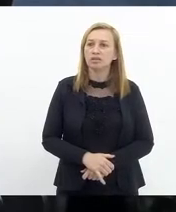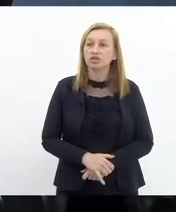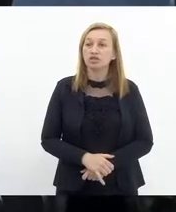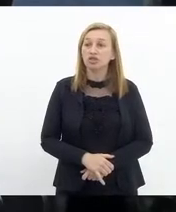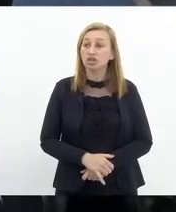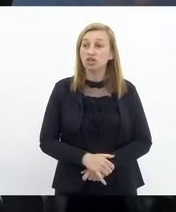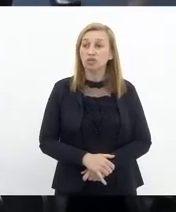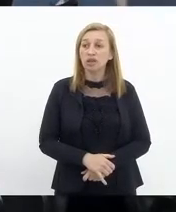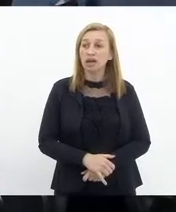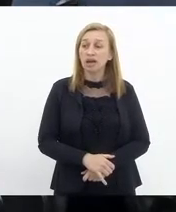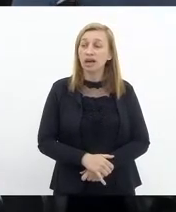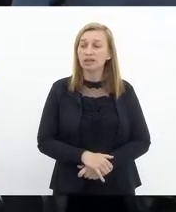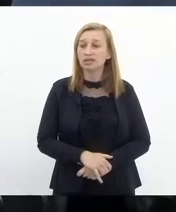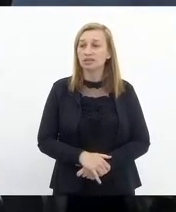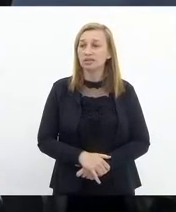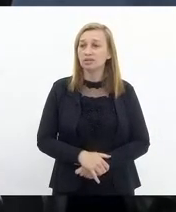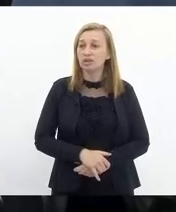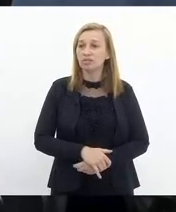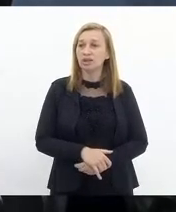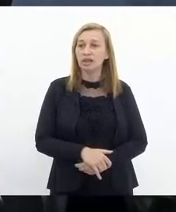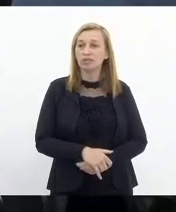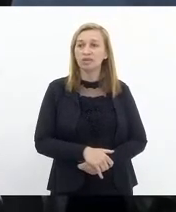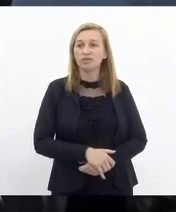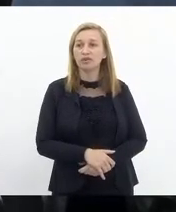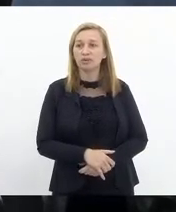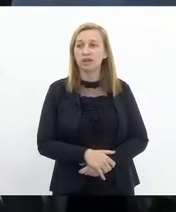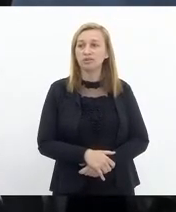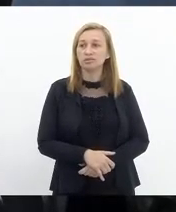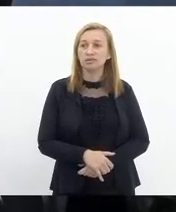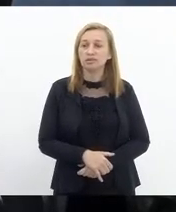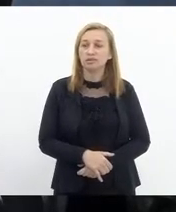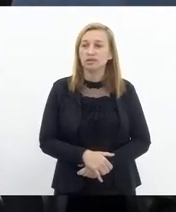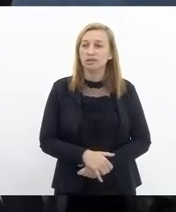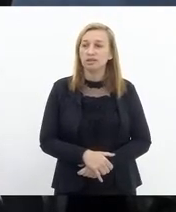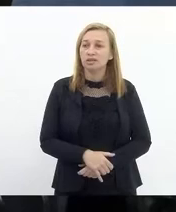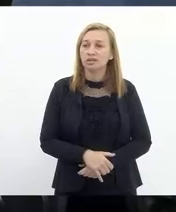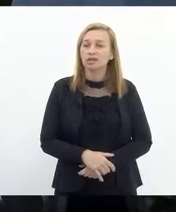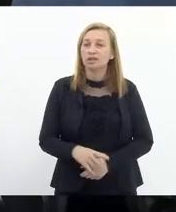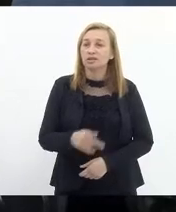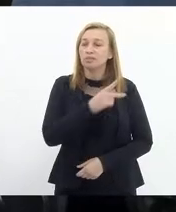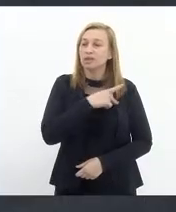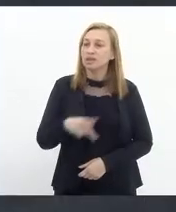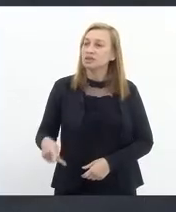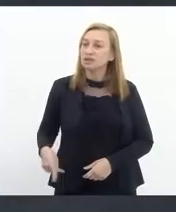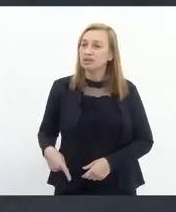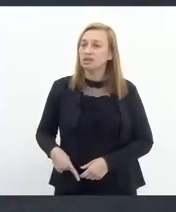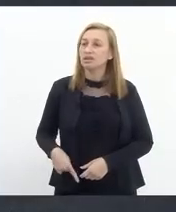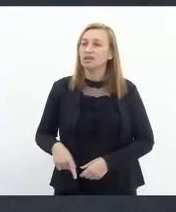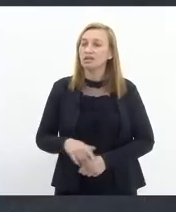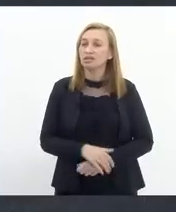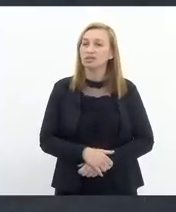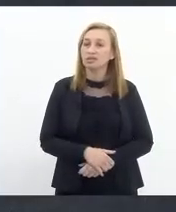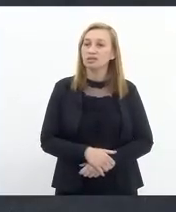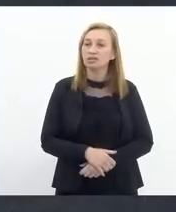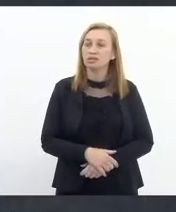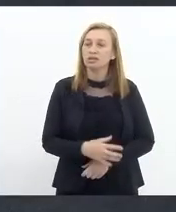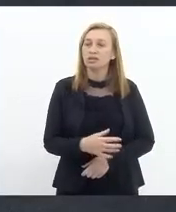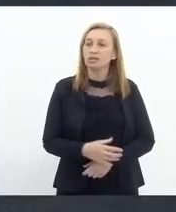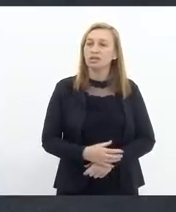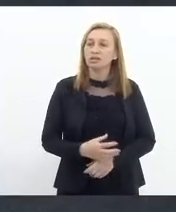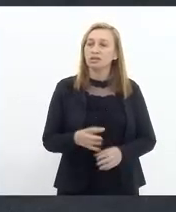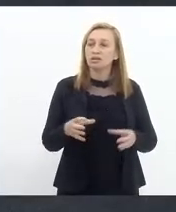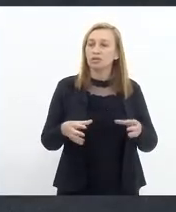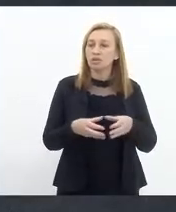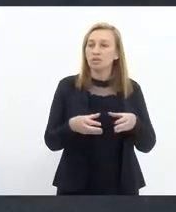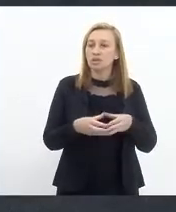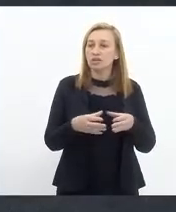Você pode fazer o que a vossa excelência quiser. Presidente, o parecer da comissão de segurança acompanha o